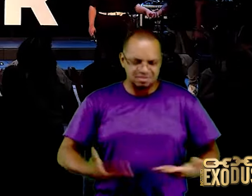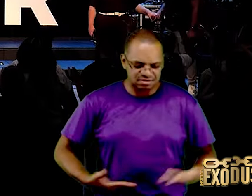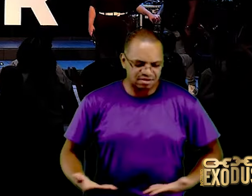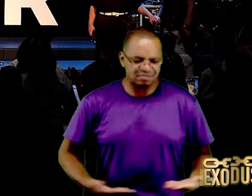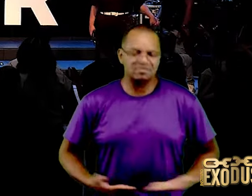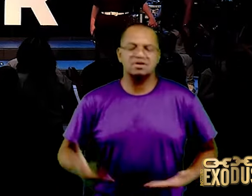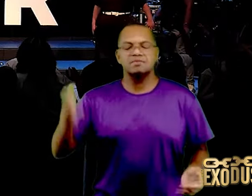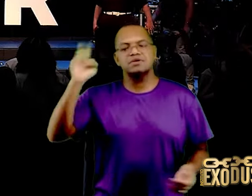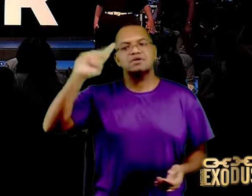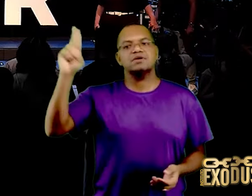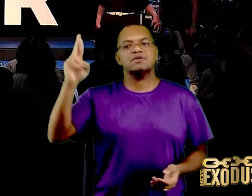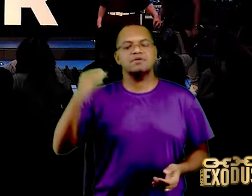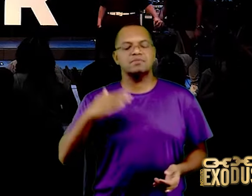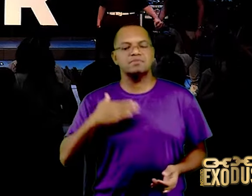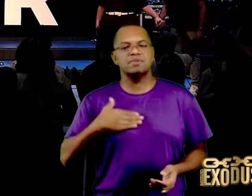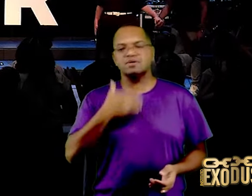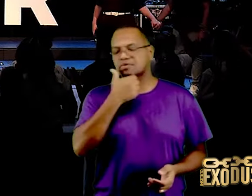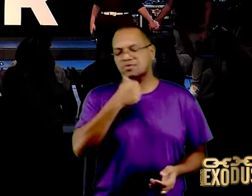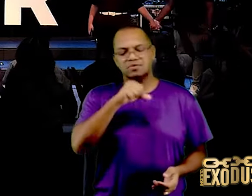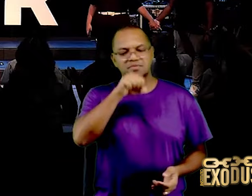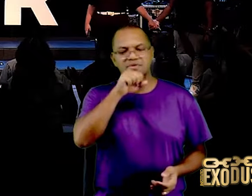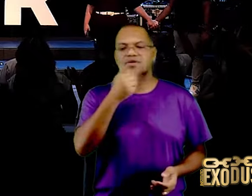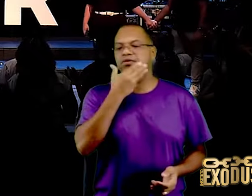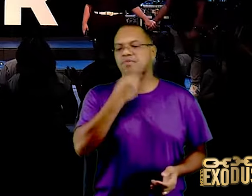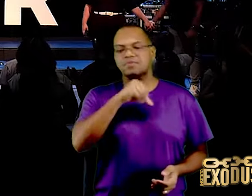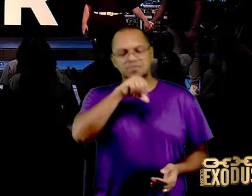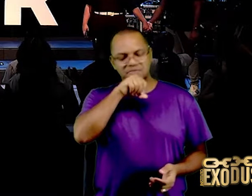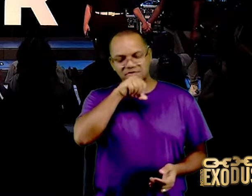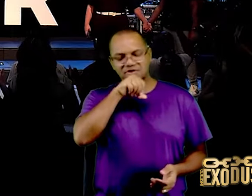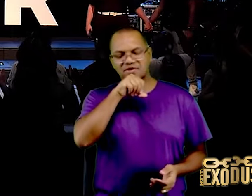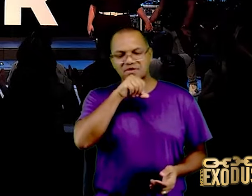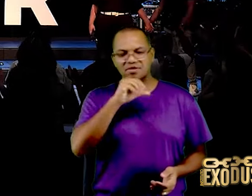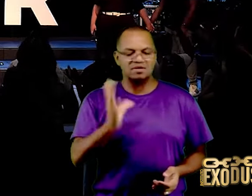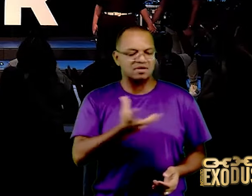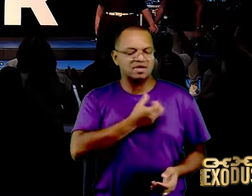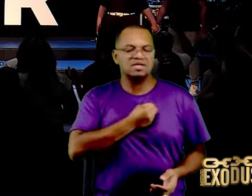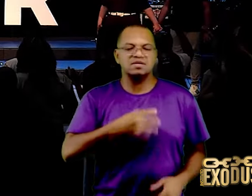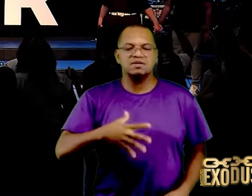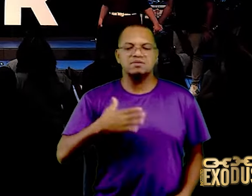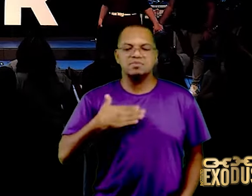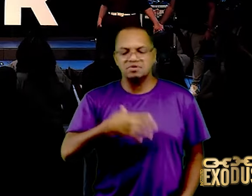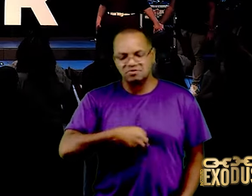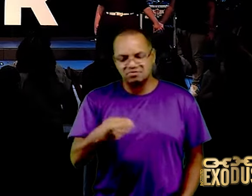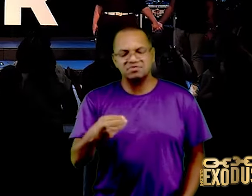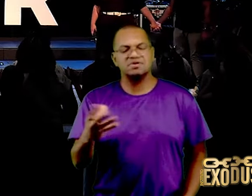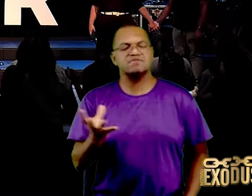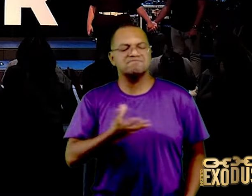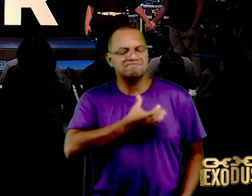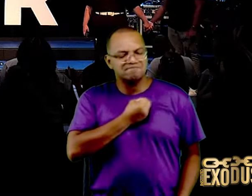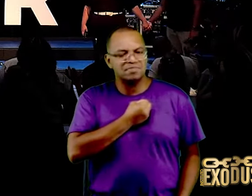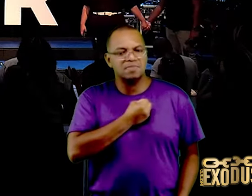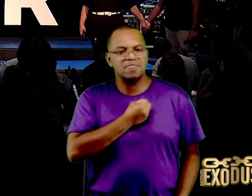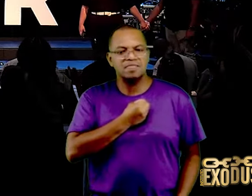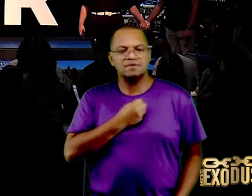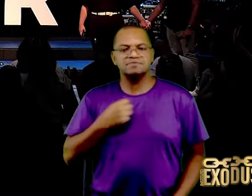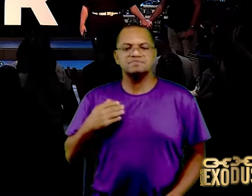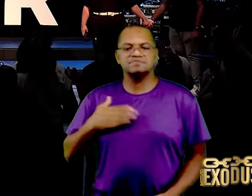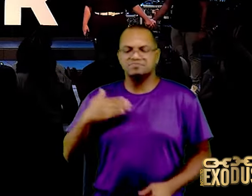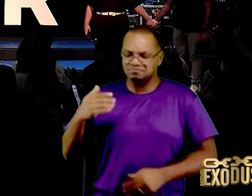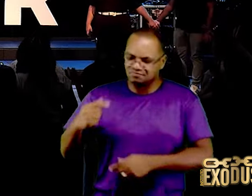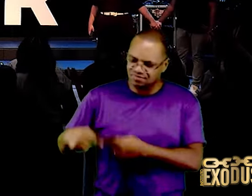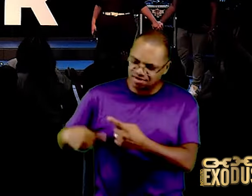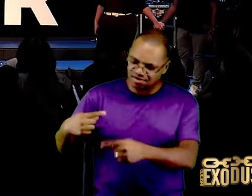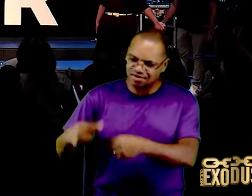os meus pais serão salvos, os meus filhos serão salvos, a minha descendência será salva,